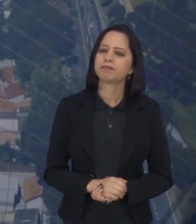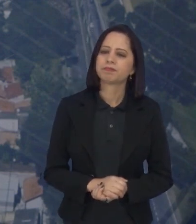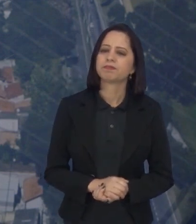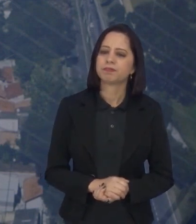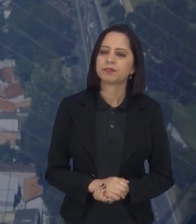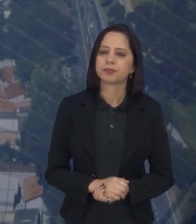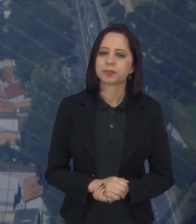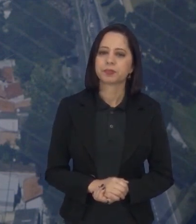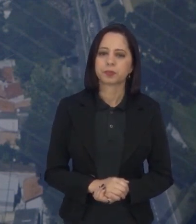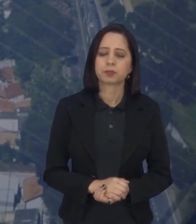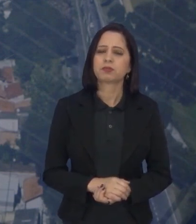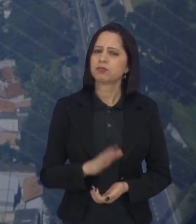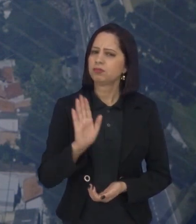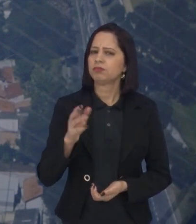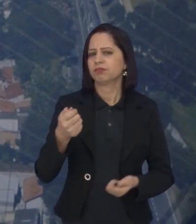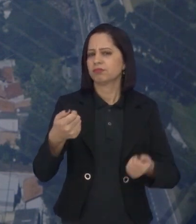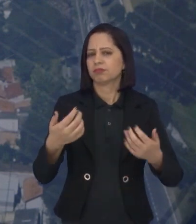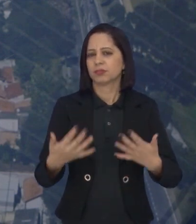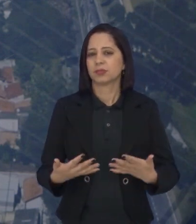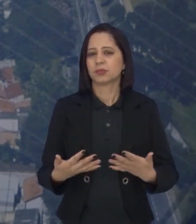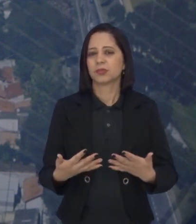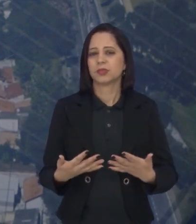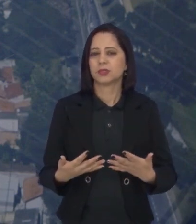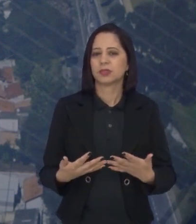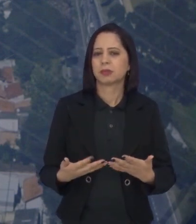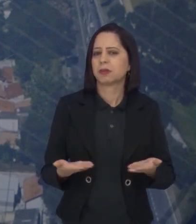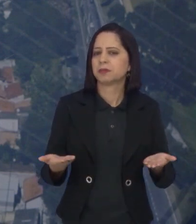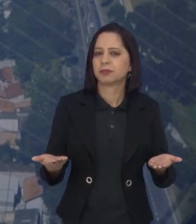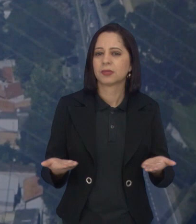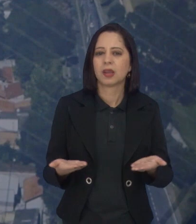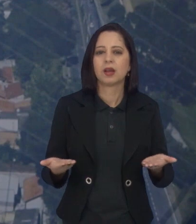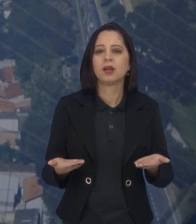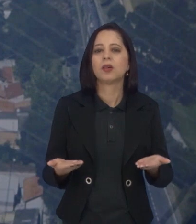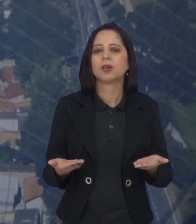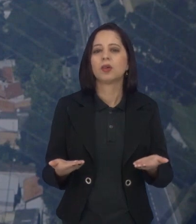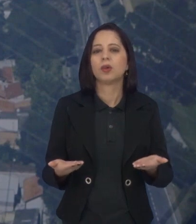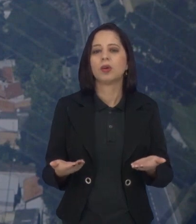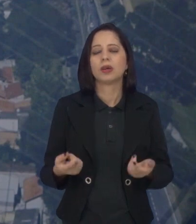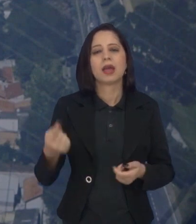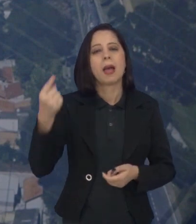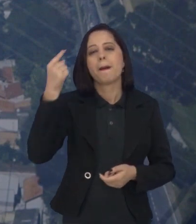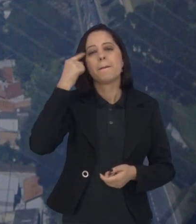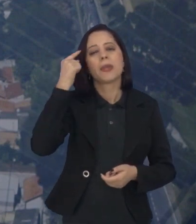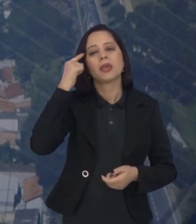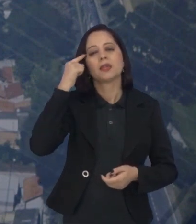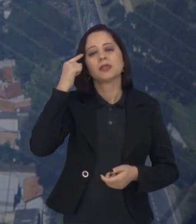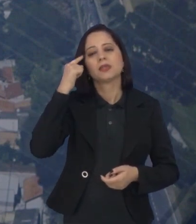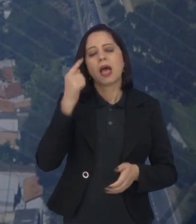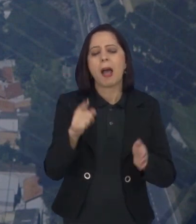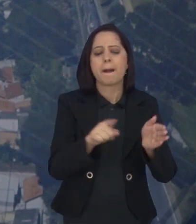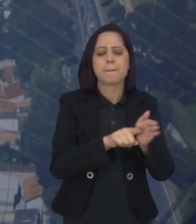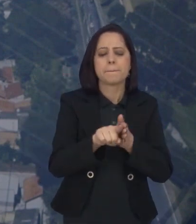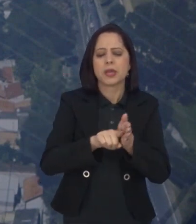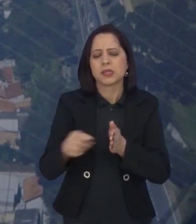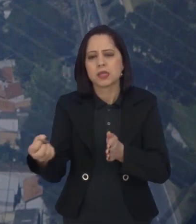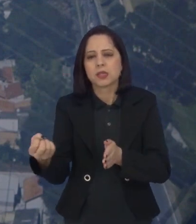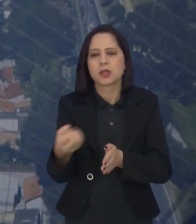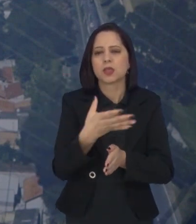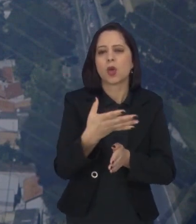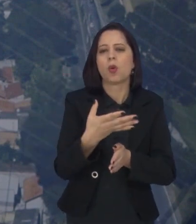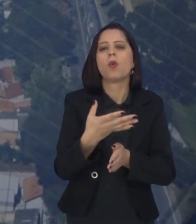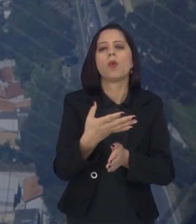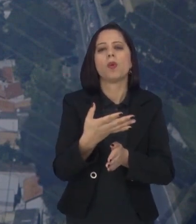então, como a gente falou, o que a gente pode esperar? Novos avanços, novas pesquisas, né? Importante a gente